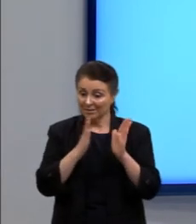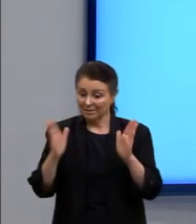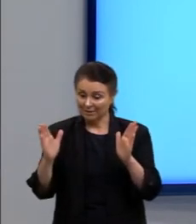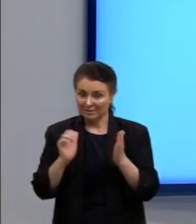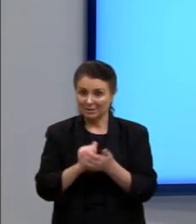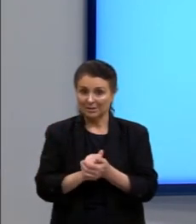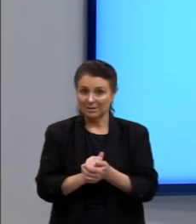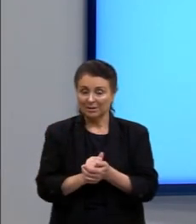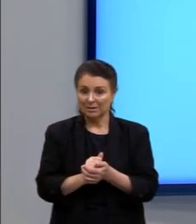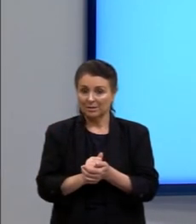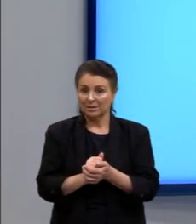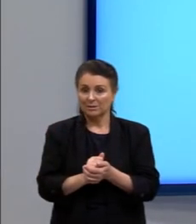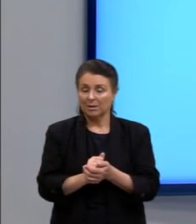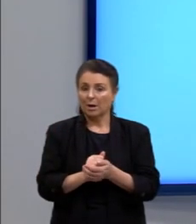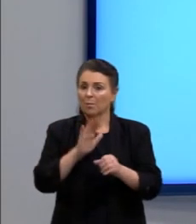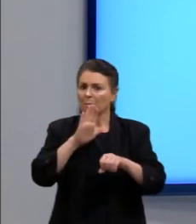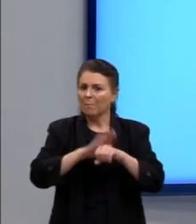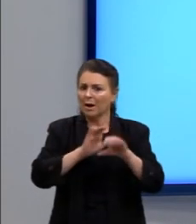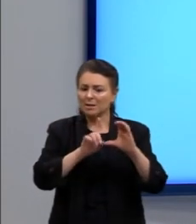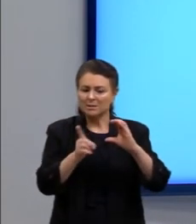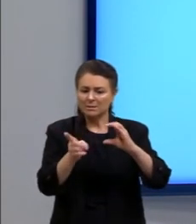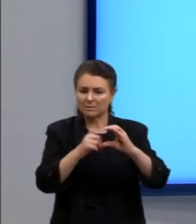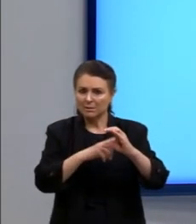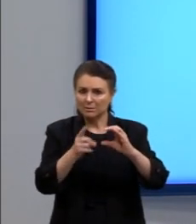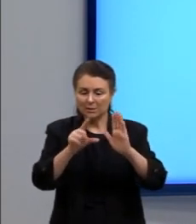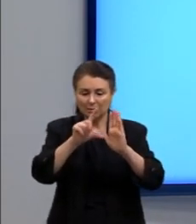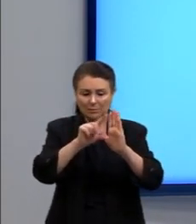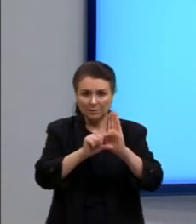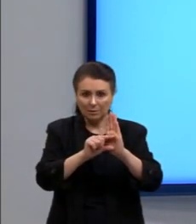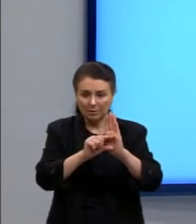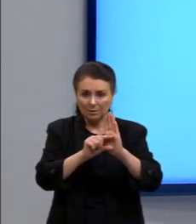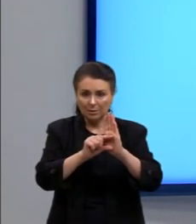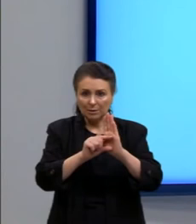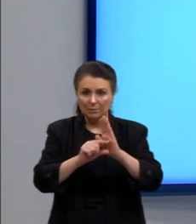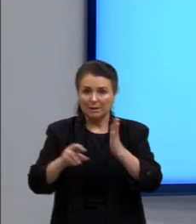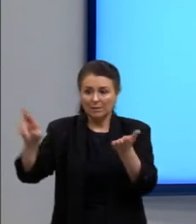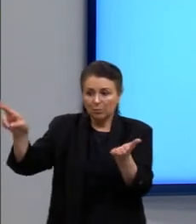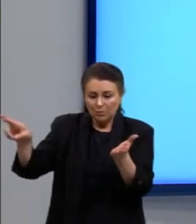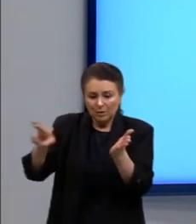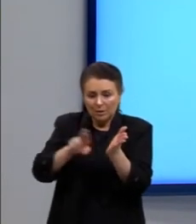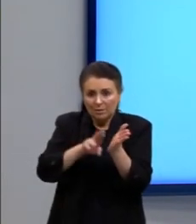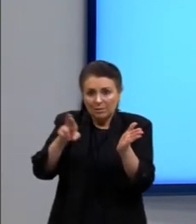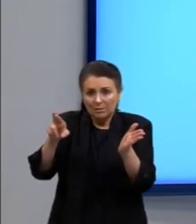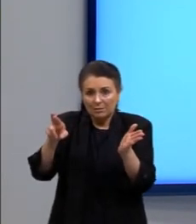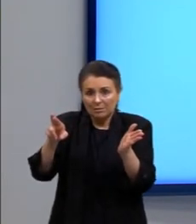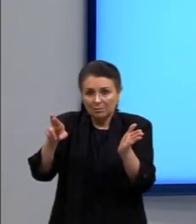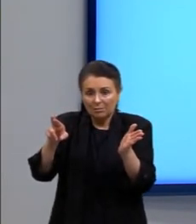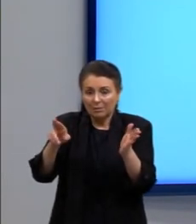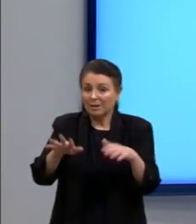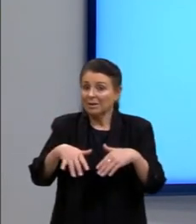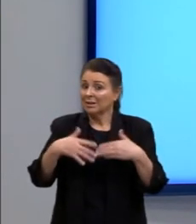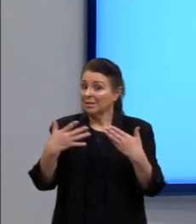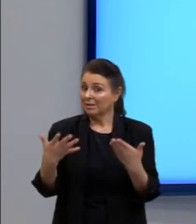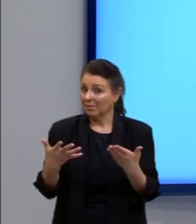Então, quanto maior a velocidade, menor será o ângulo de refração. Então, quer dizer, né, que ela não vai